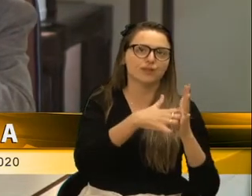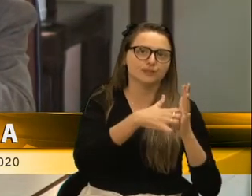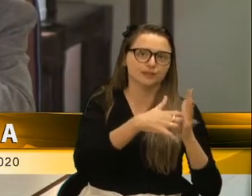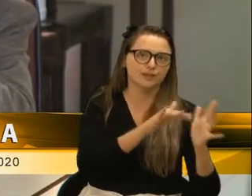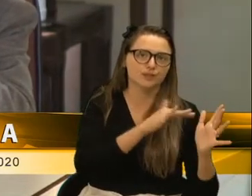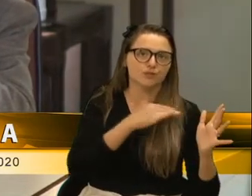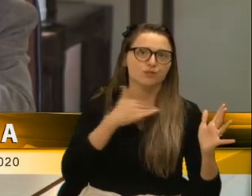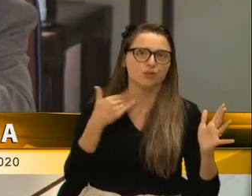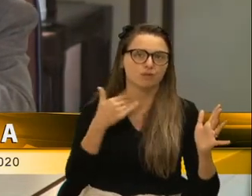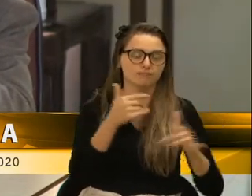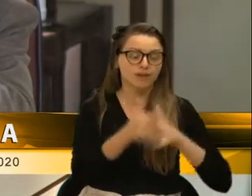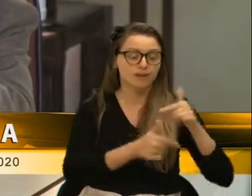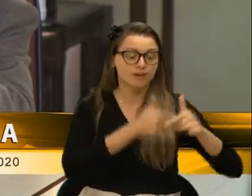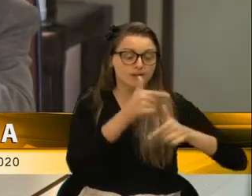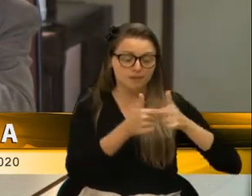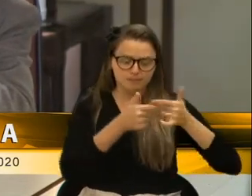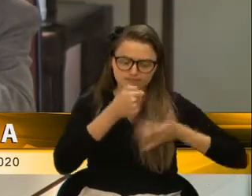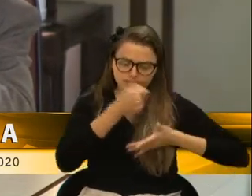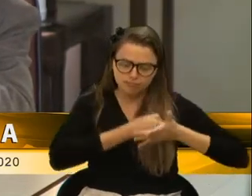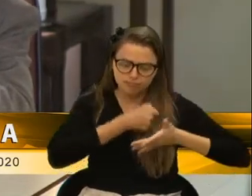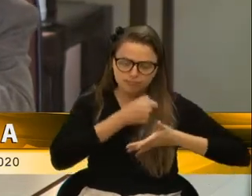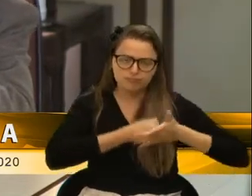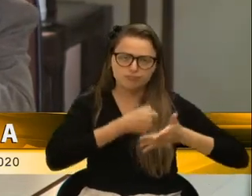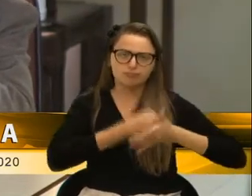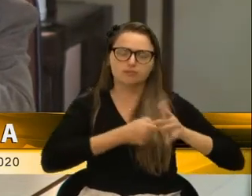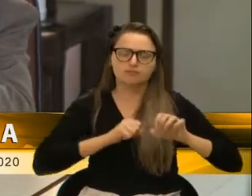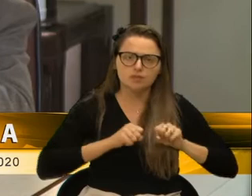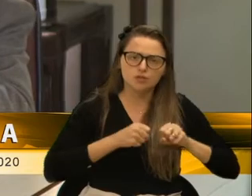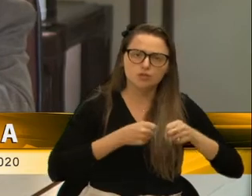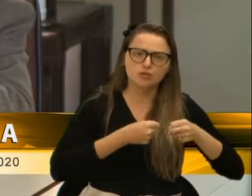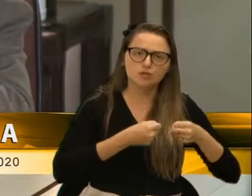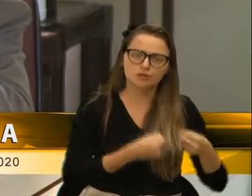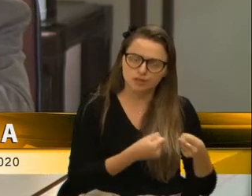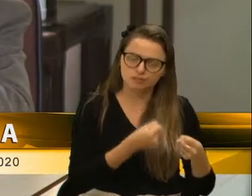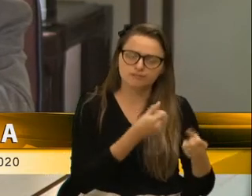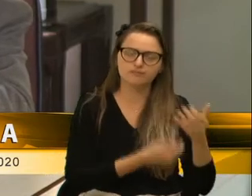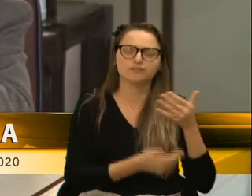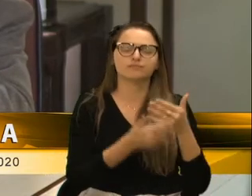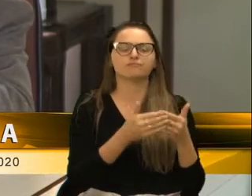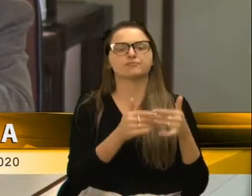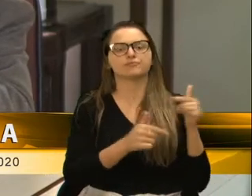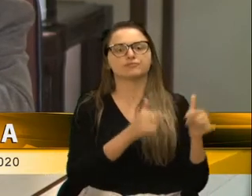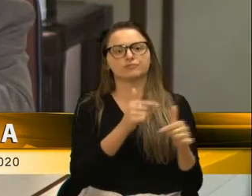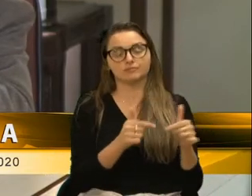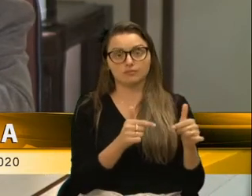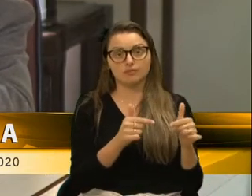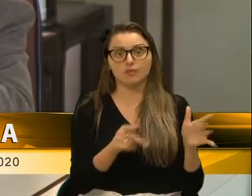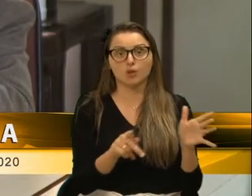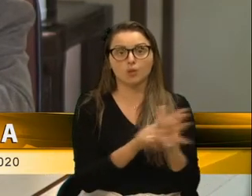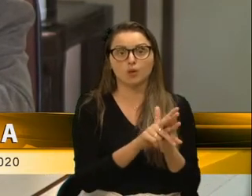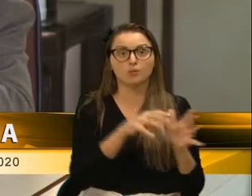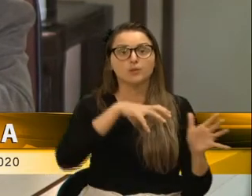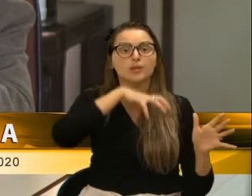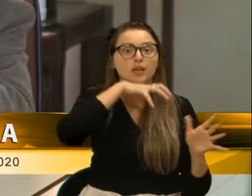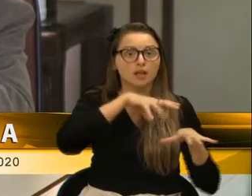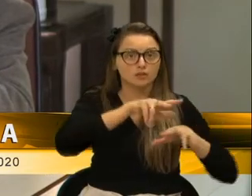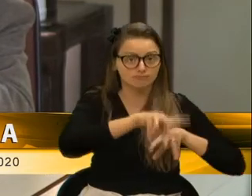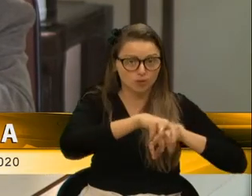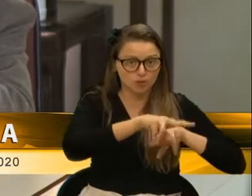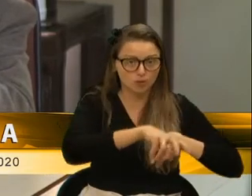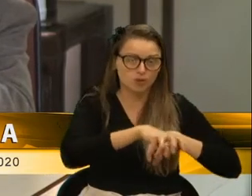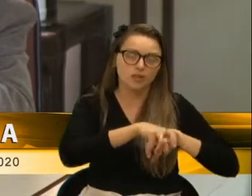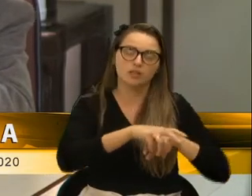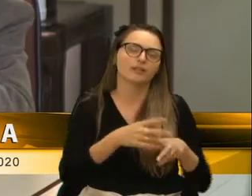trabalhando no afinco, a dedicação extrema que ele tinha com a sua propriedade, e aí,